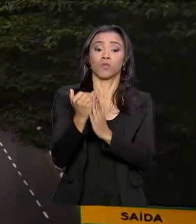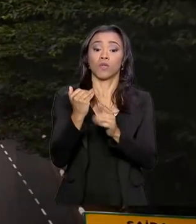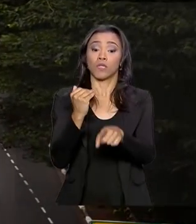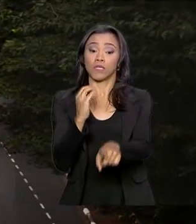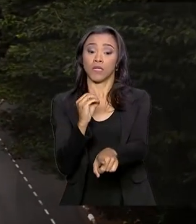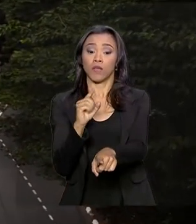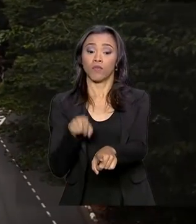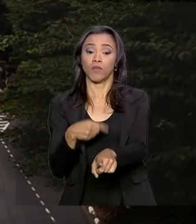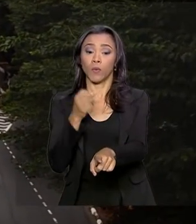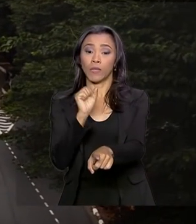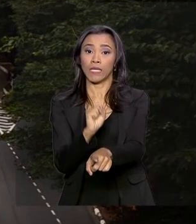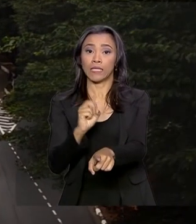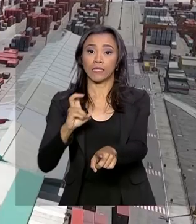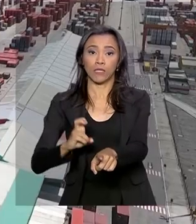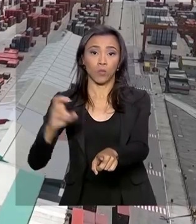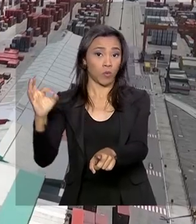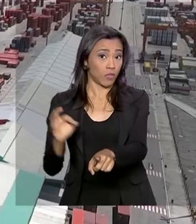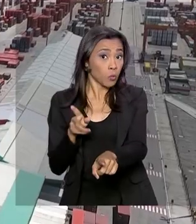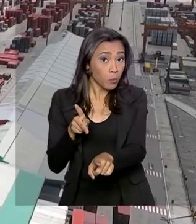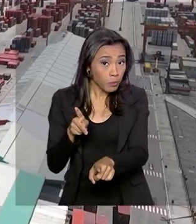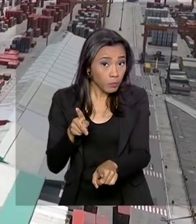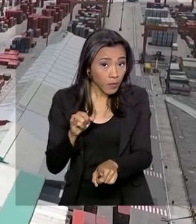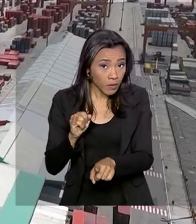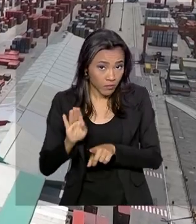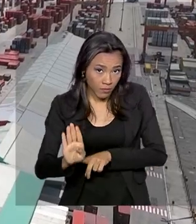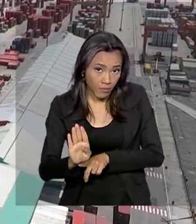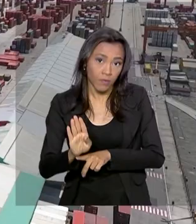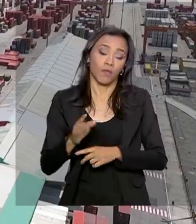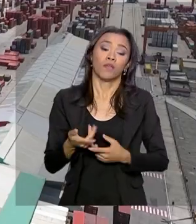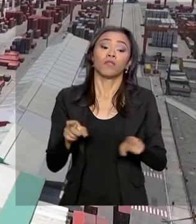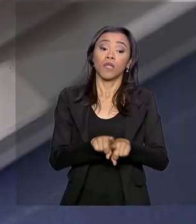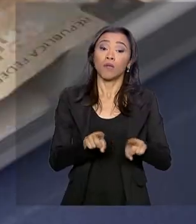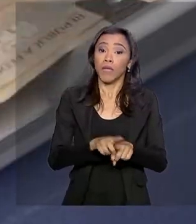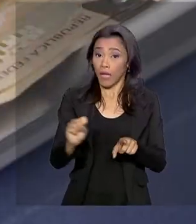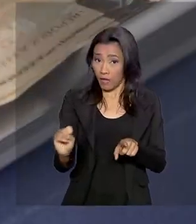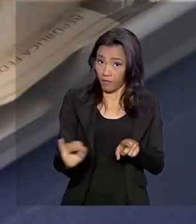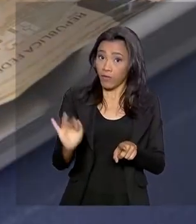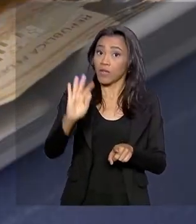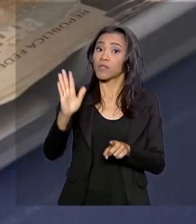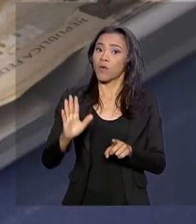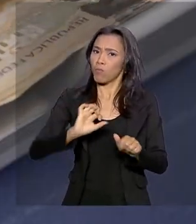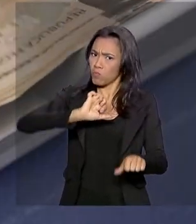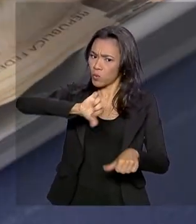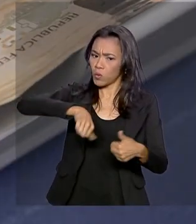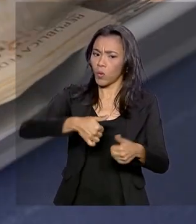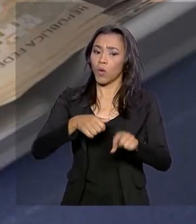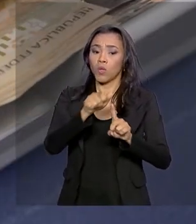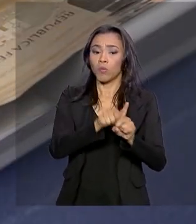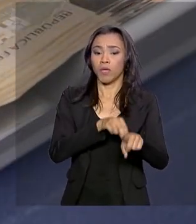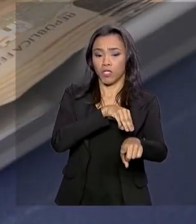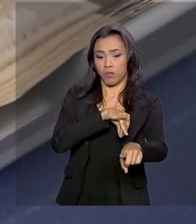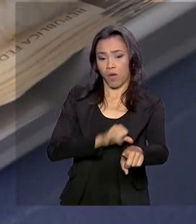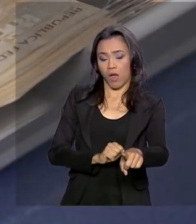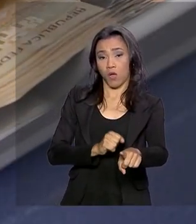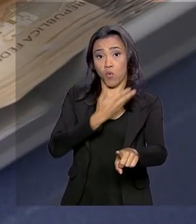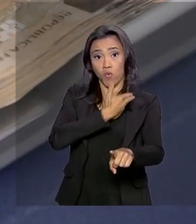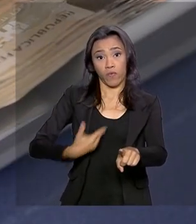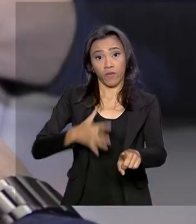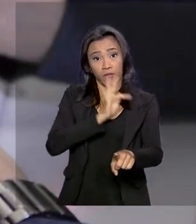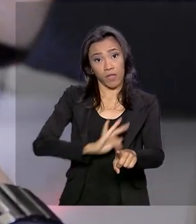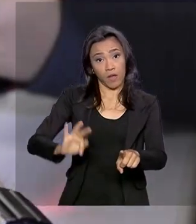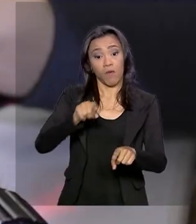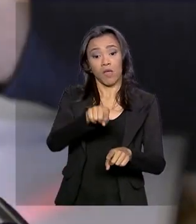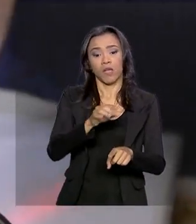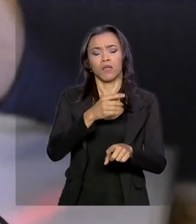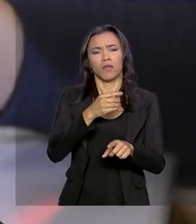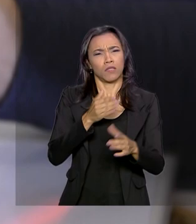,85%. A expectativa sobre a inflação também mudou. Em maio, o governo federal estimava que a inflação